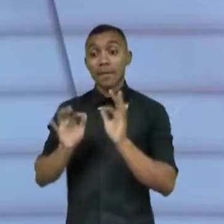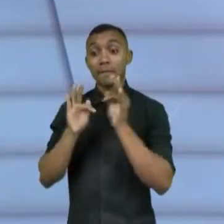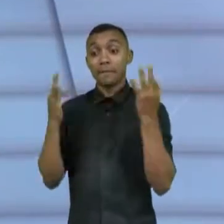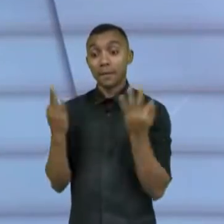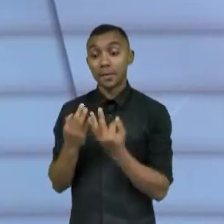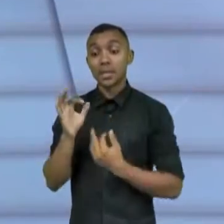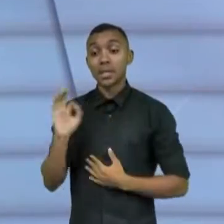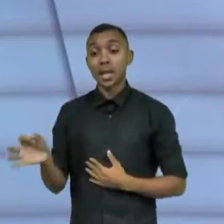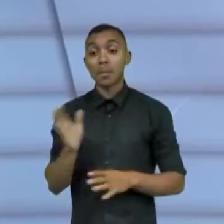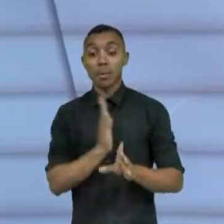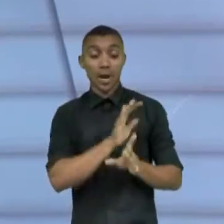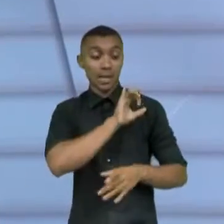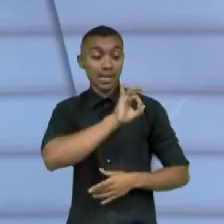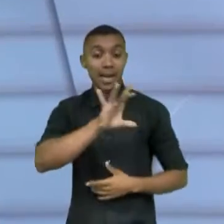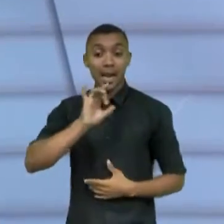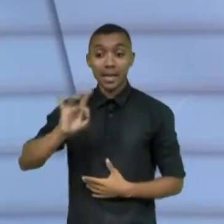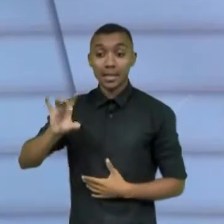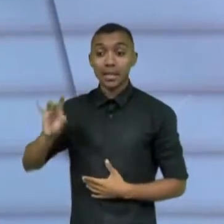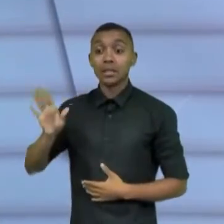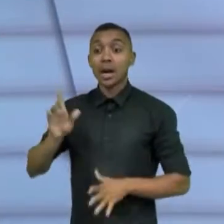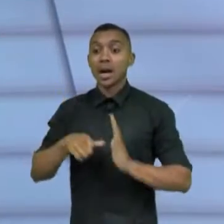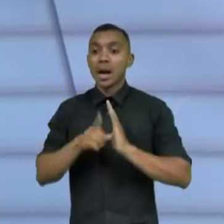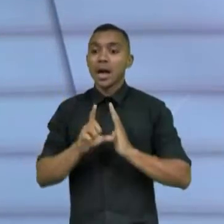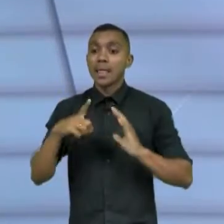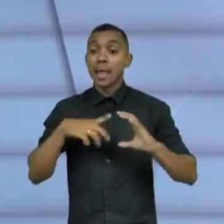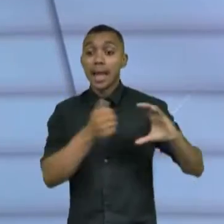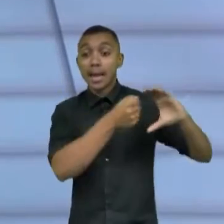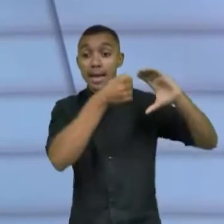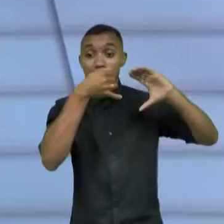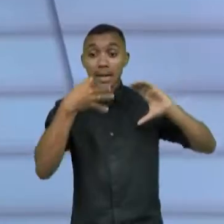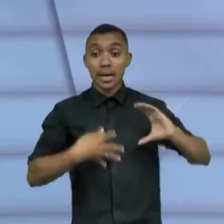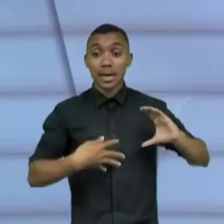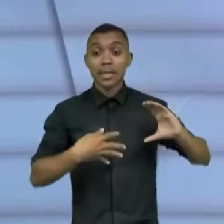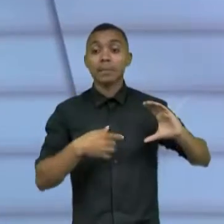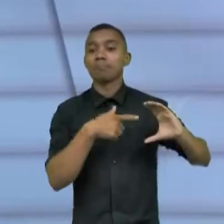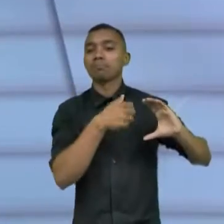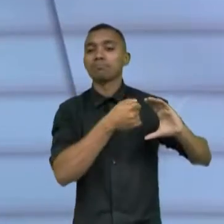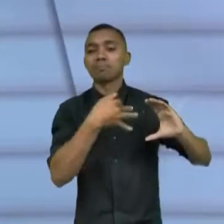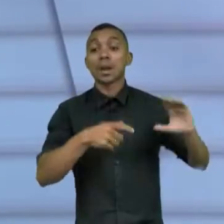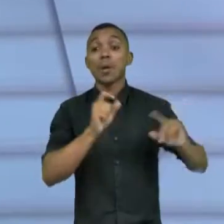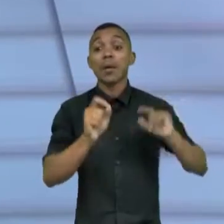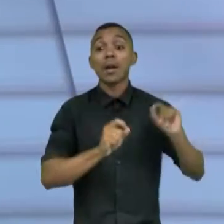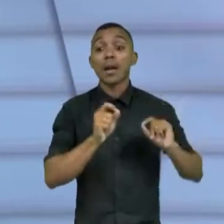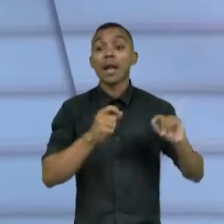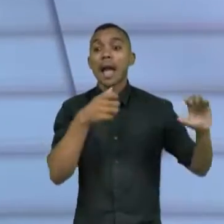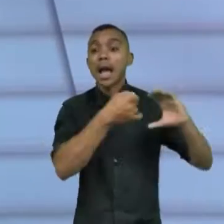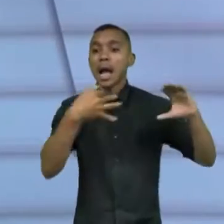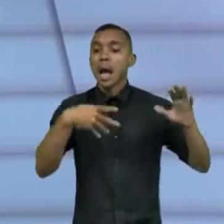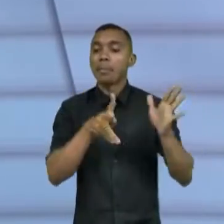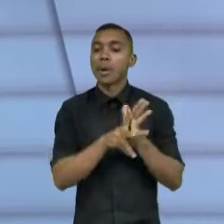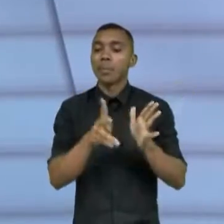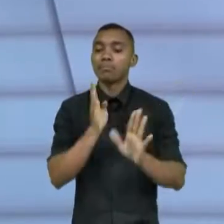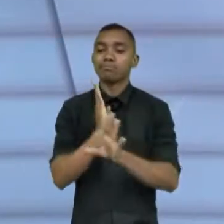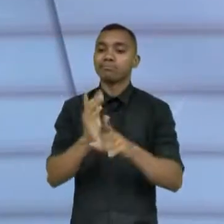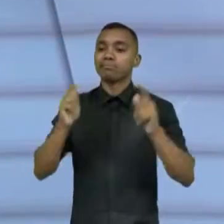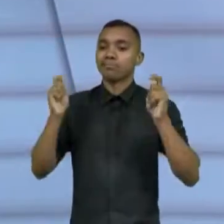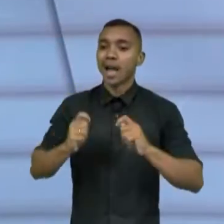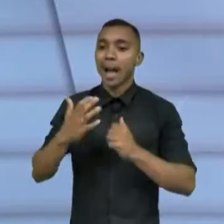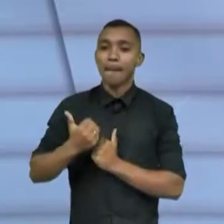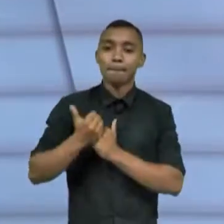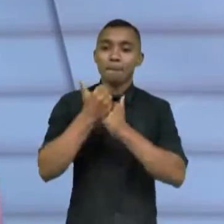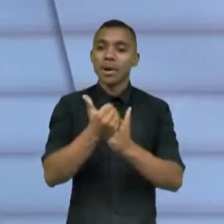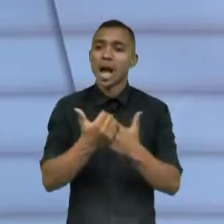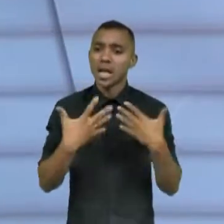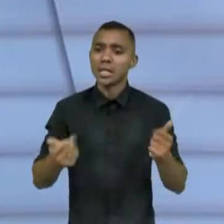que tivessem já essa capilaridade e que tivessem a possibilidade de apoiar o